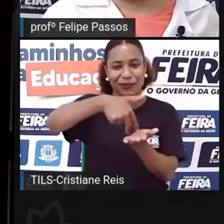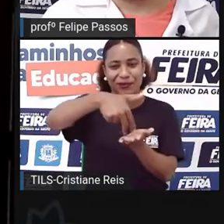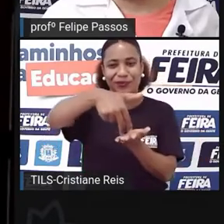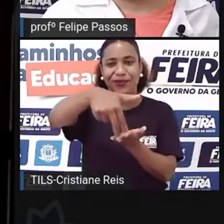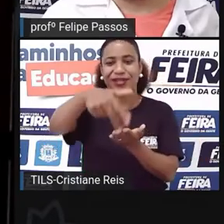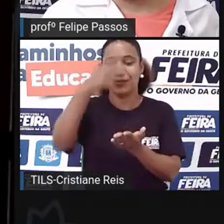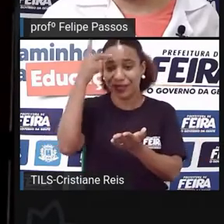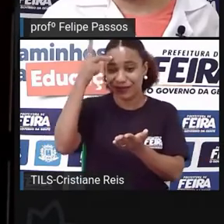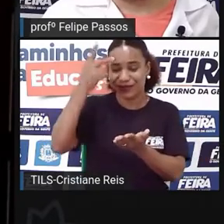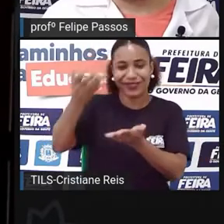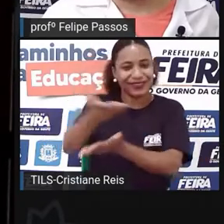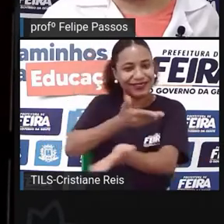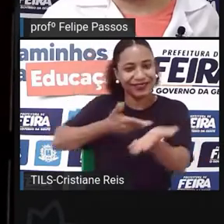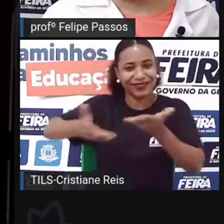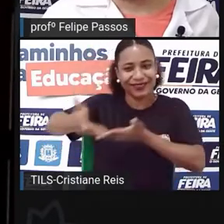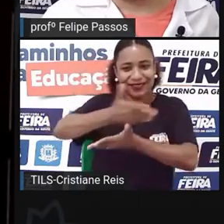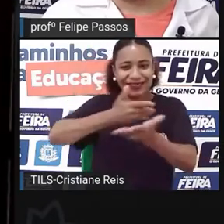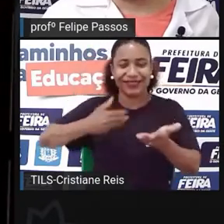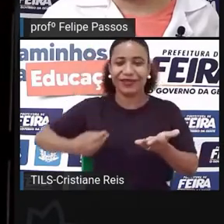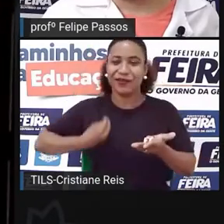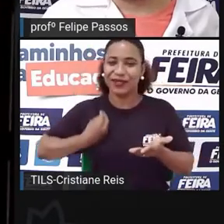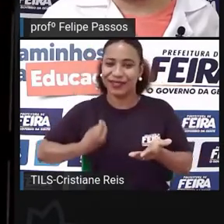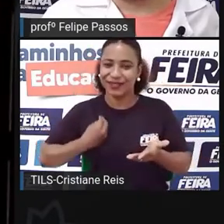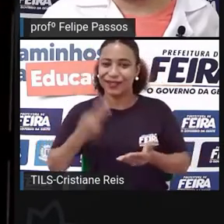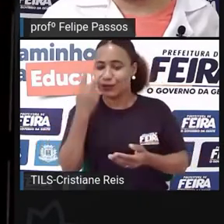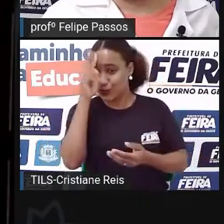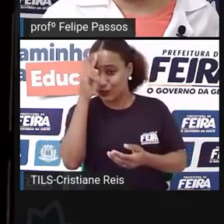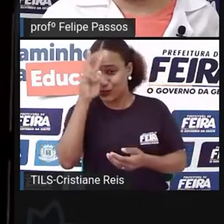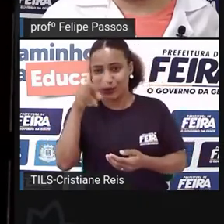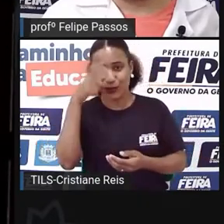e o patrimônio que ela carrega ali, sua história e sua cultura.